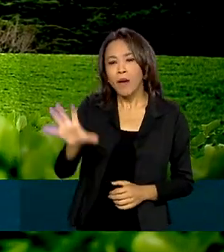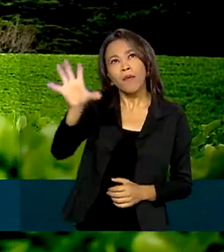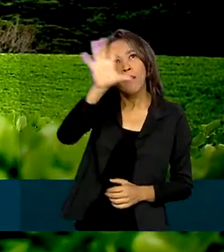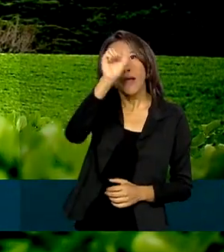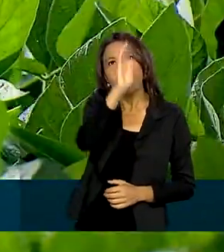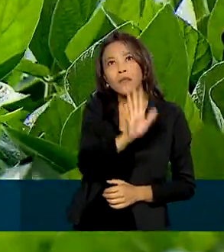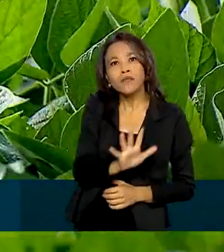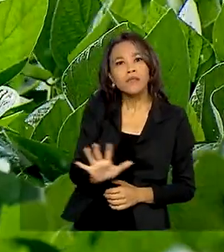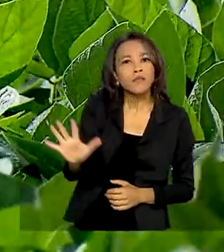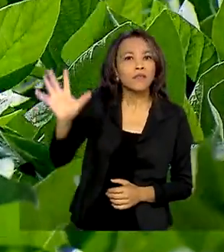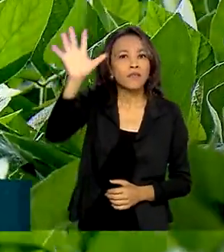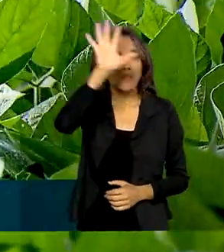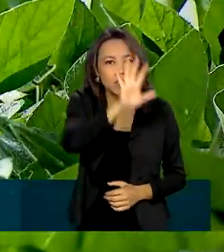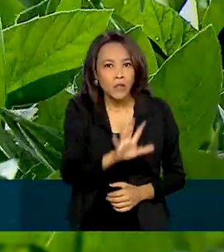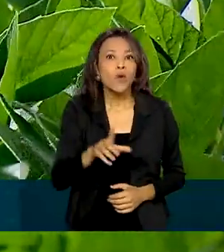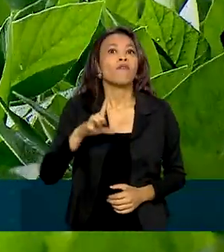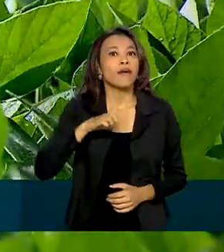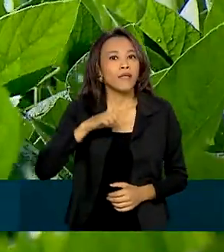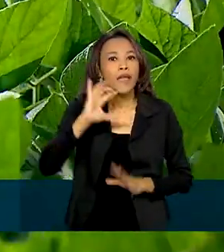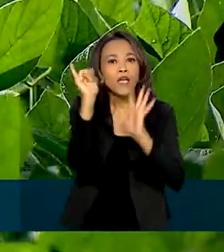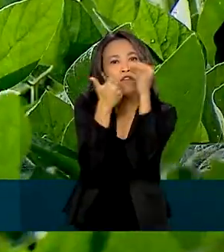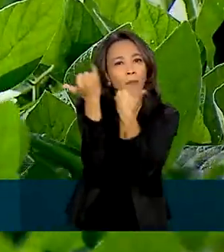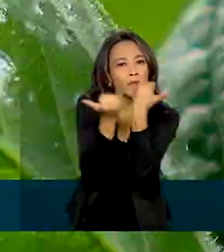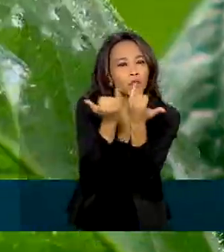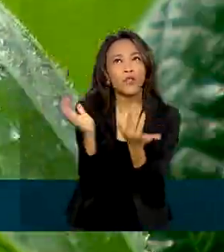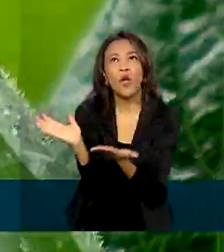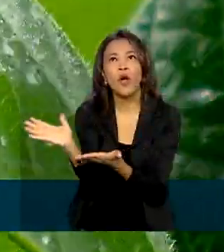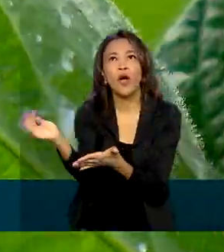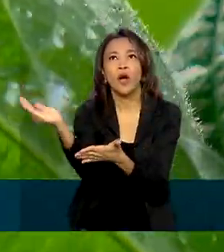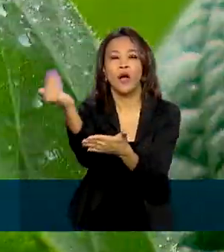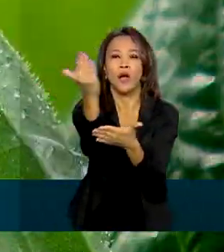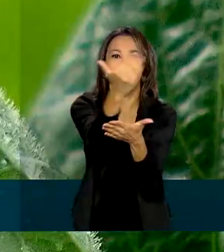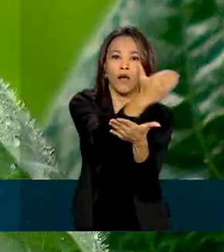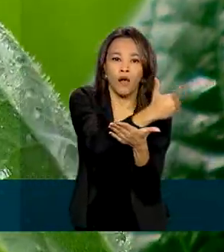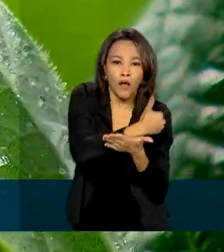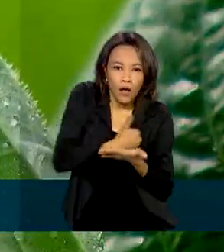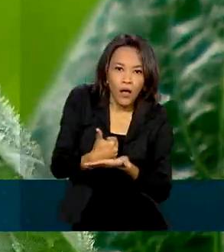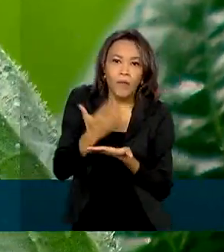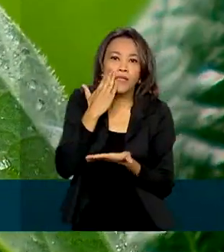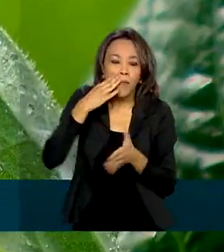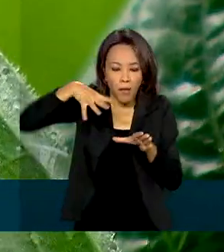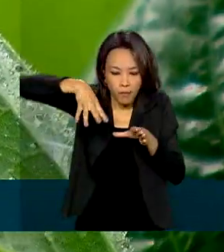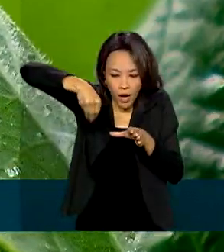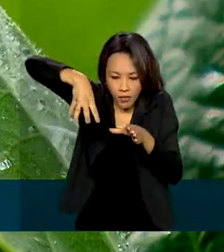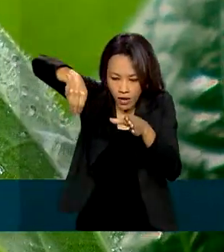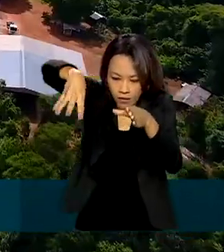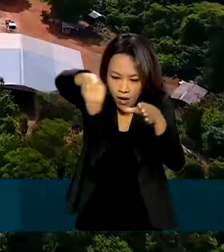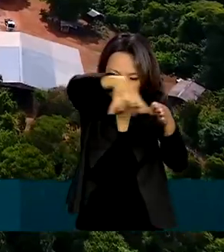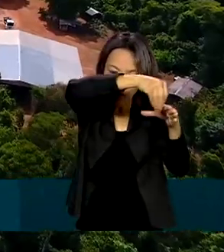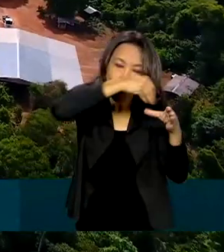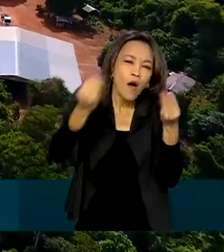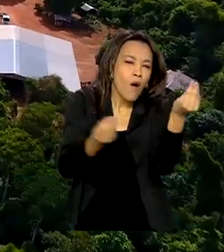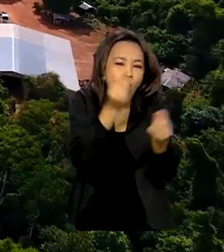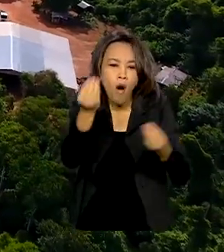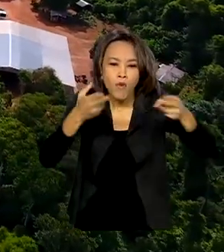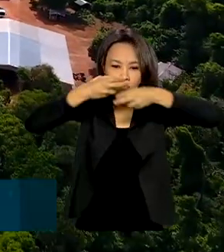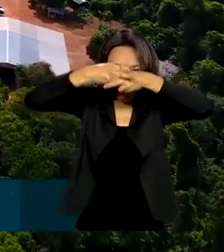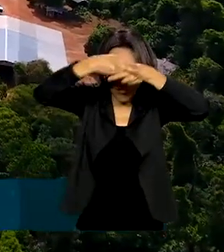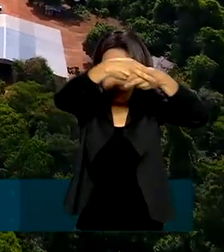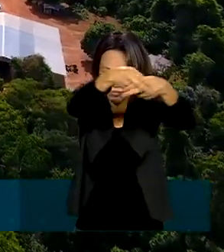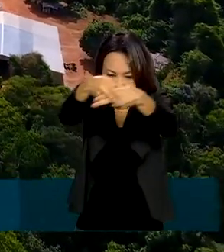soja do país vão ter informações coletadas para validar o mapeamento feito por imagens de